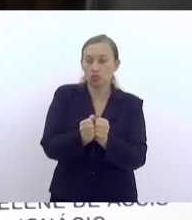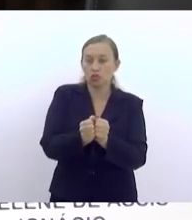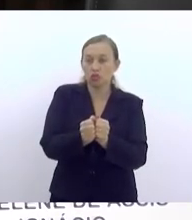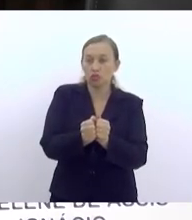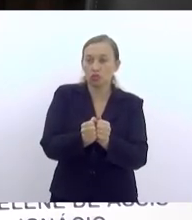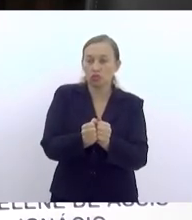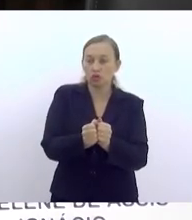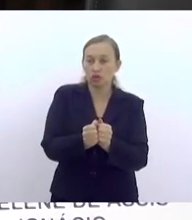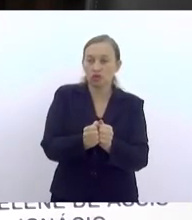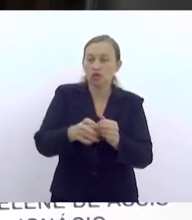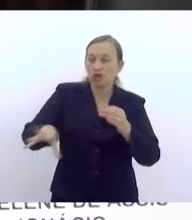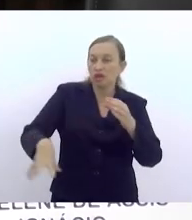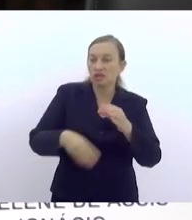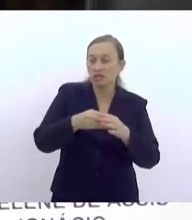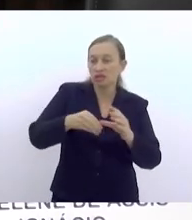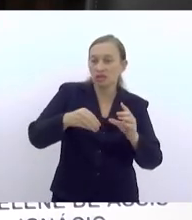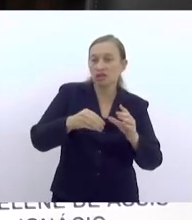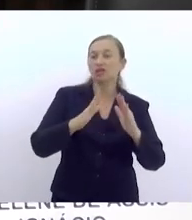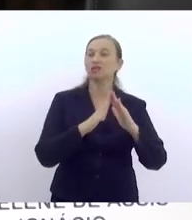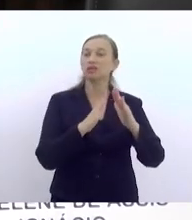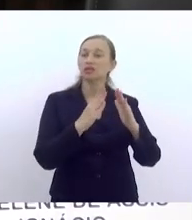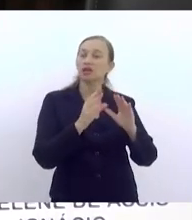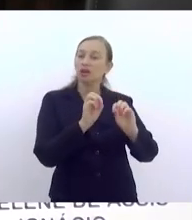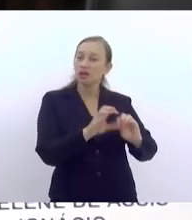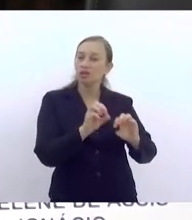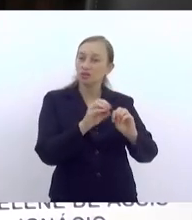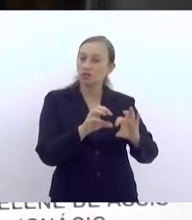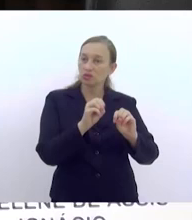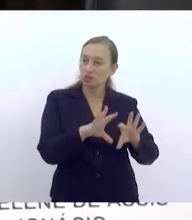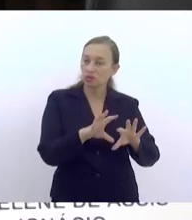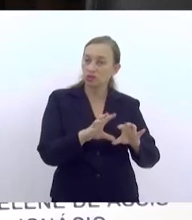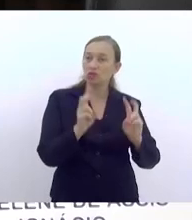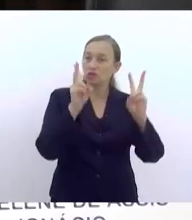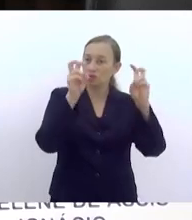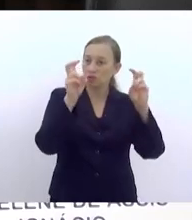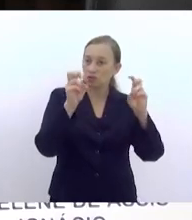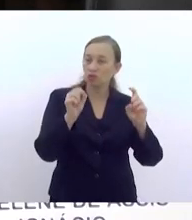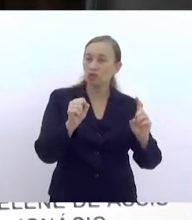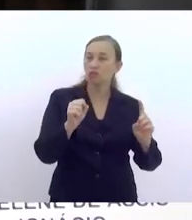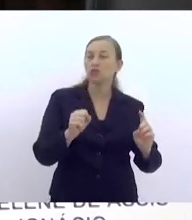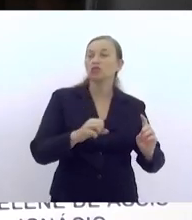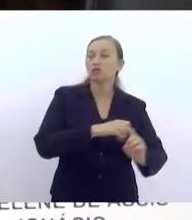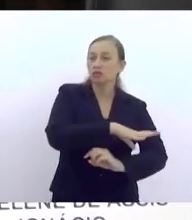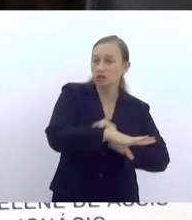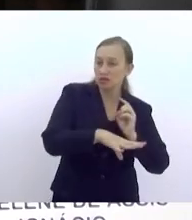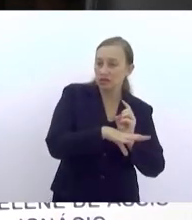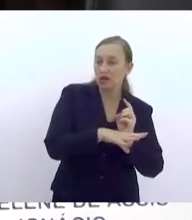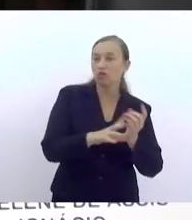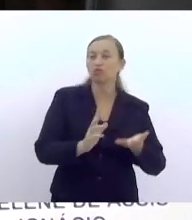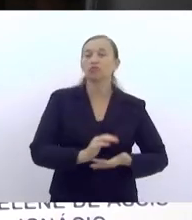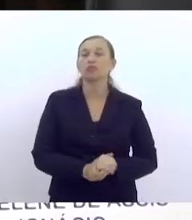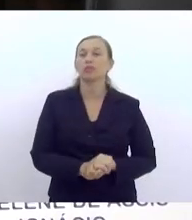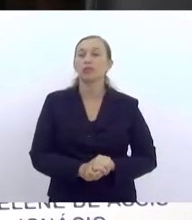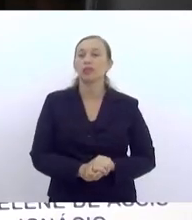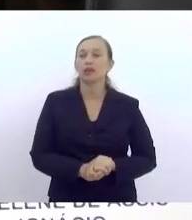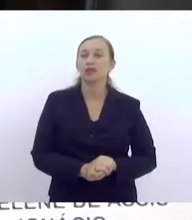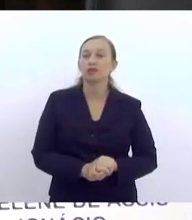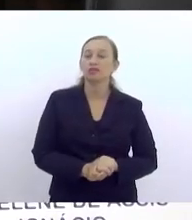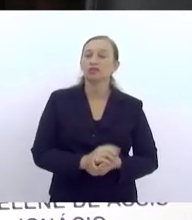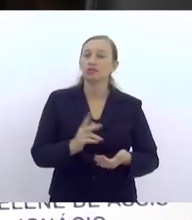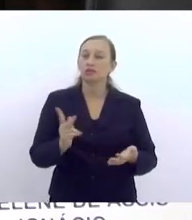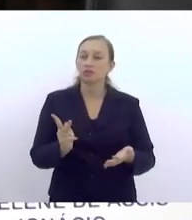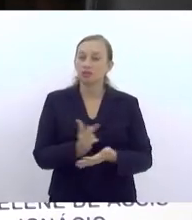no sentido de trabalhar de forma interdisciplinar com as expressões da questão social que surgem no chão da escola.